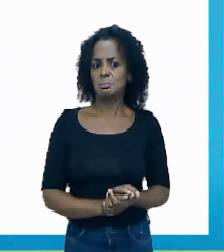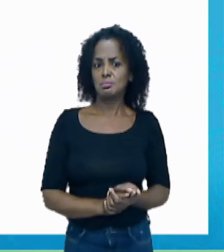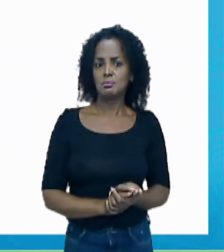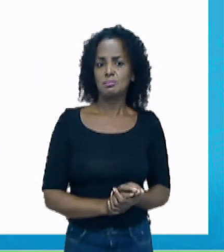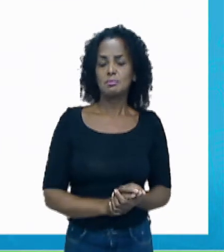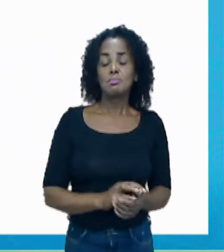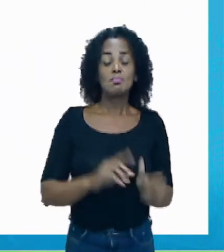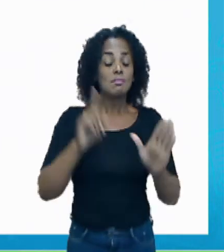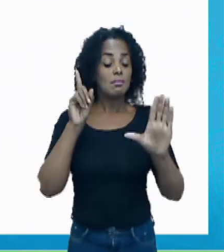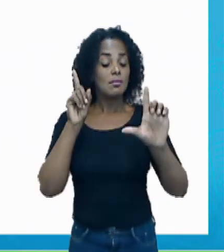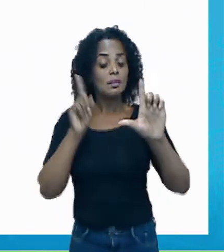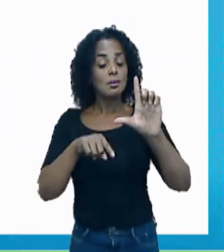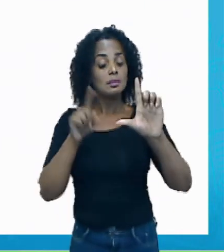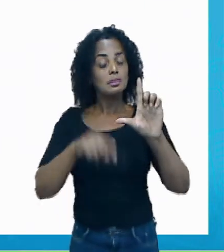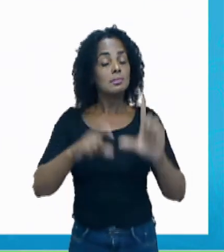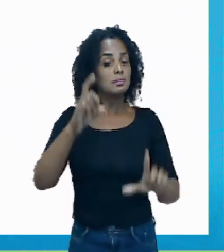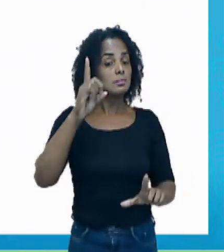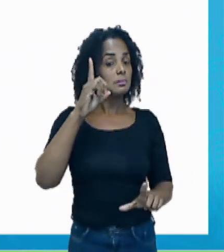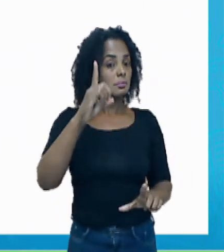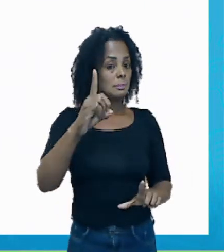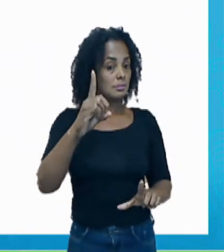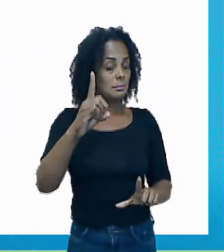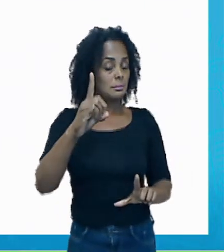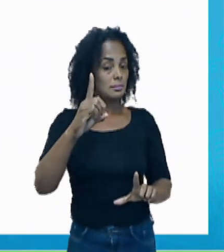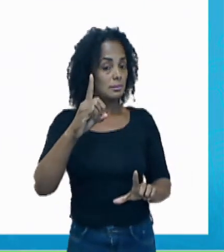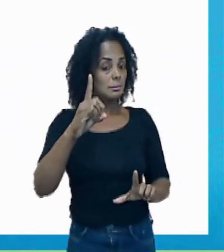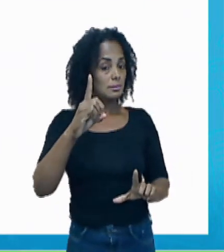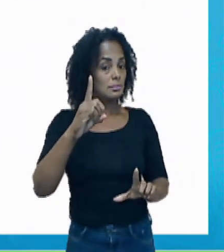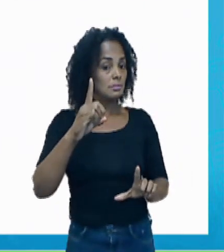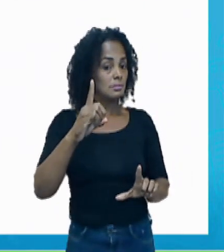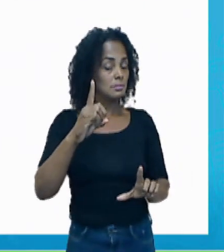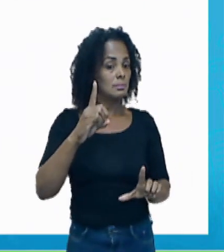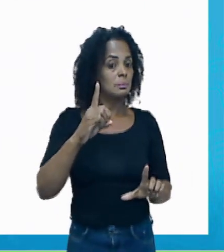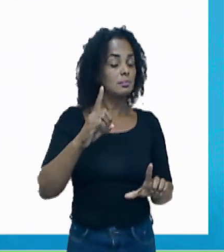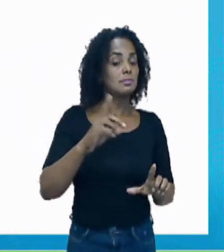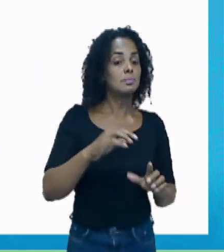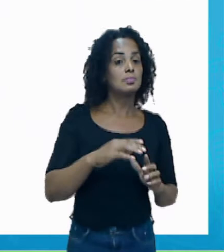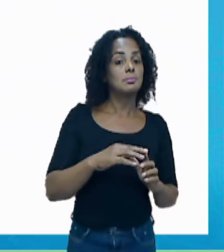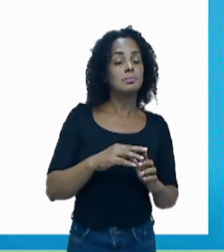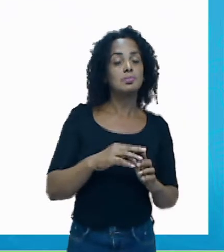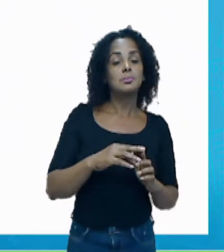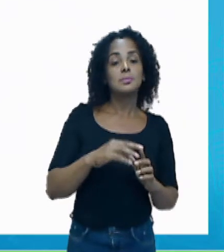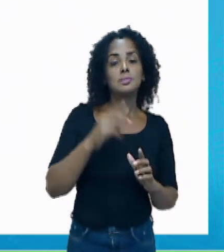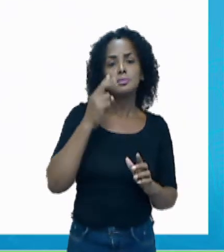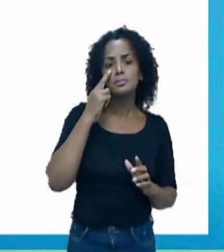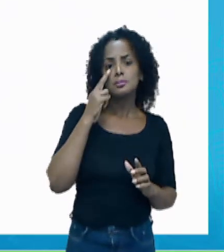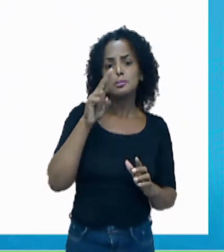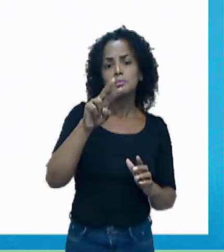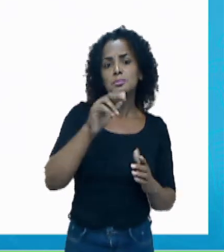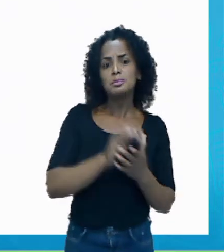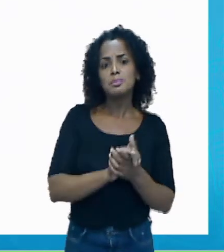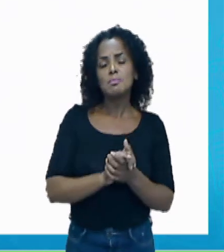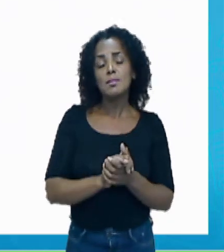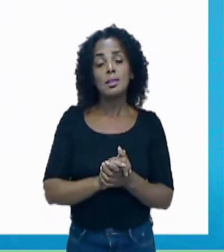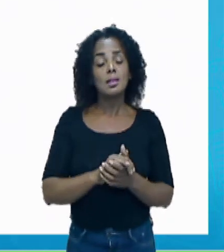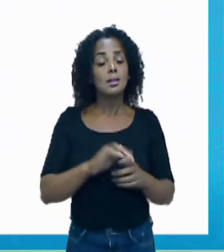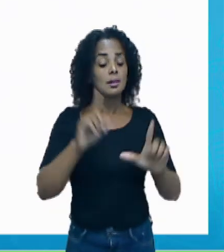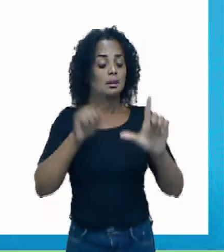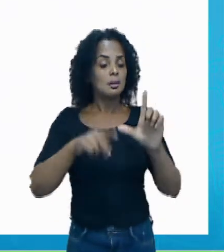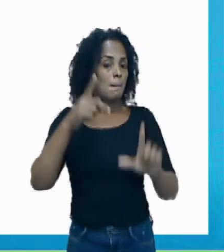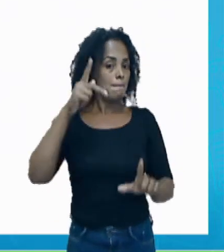Letra D. A letra D. A letra que está correspondendo é a letra P.